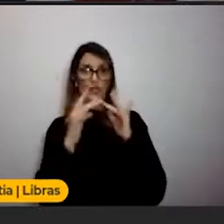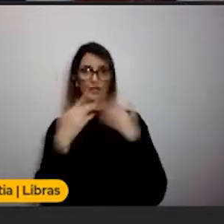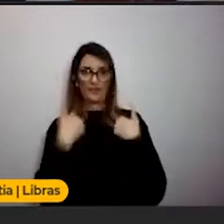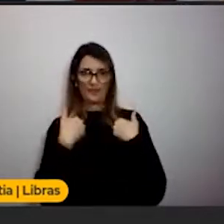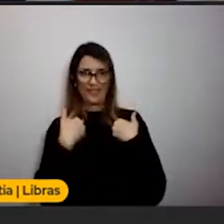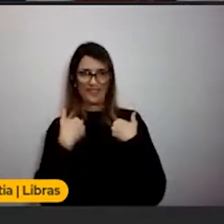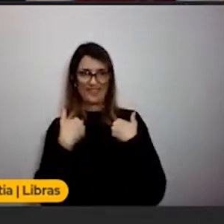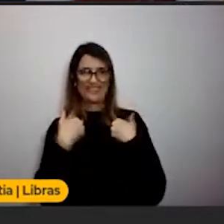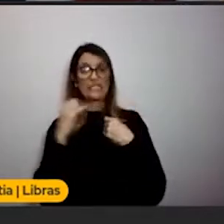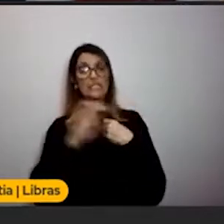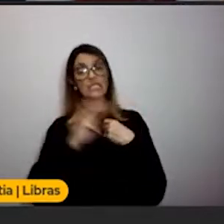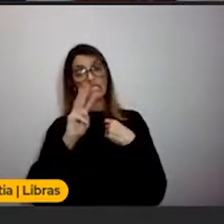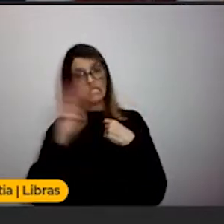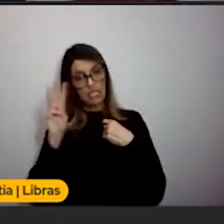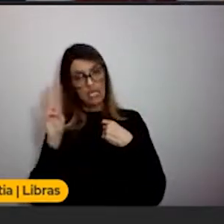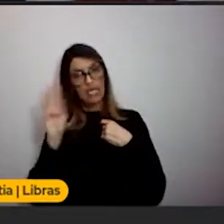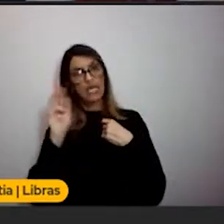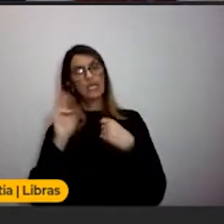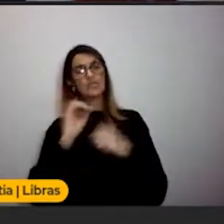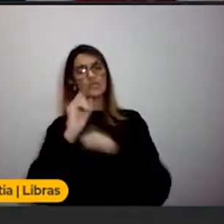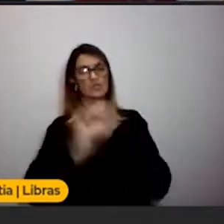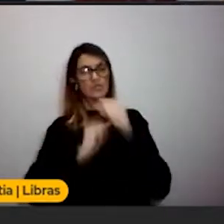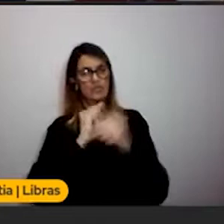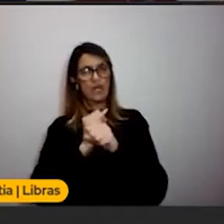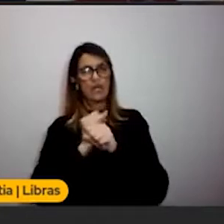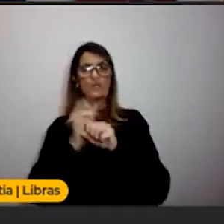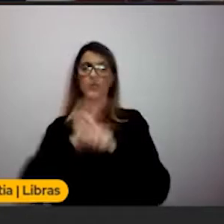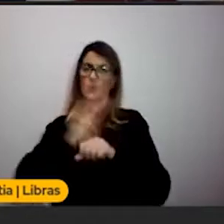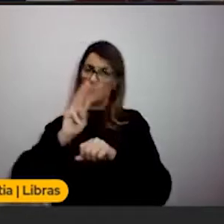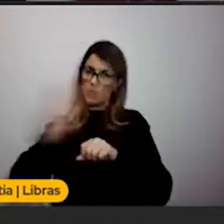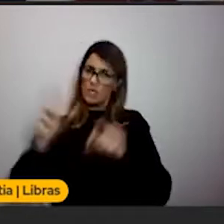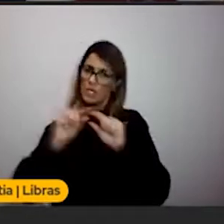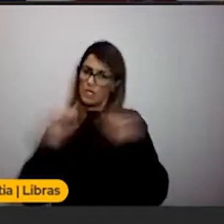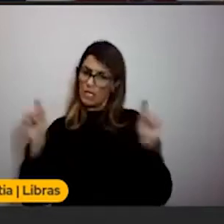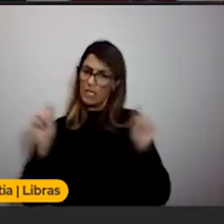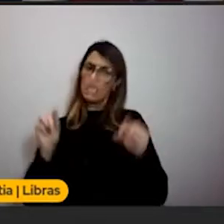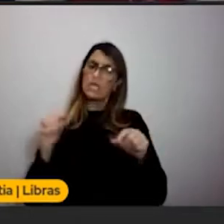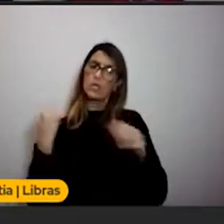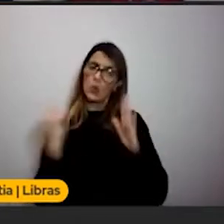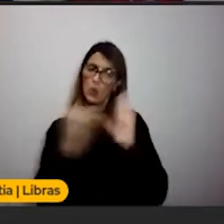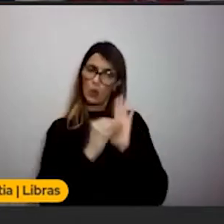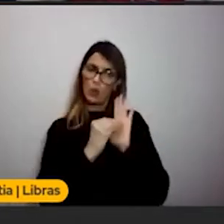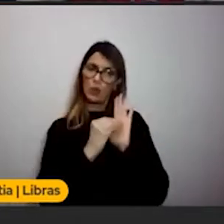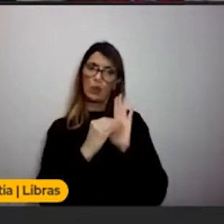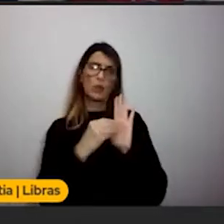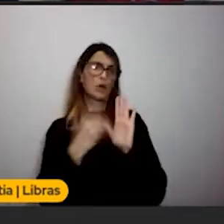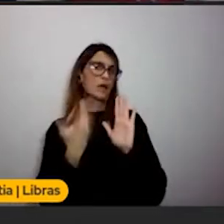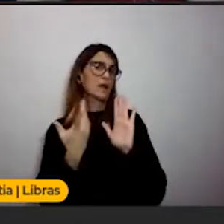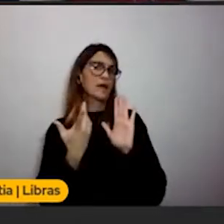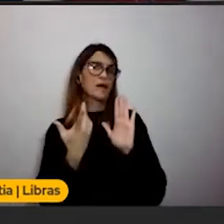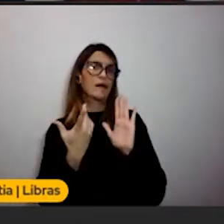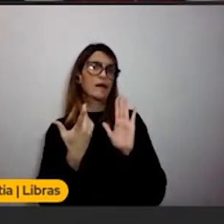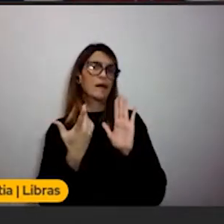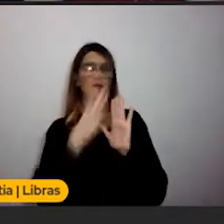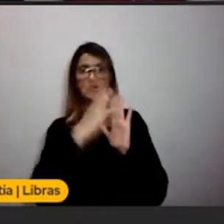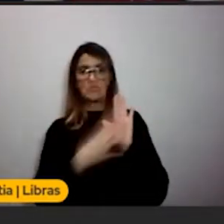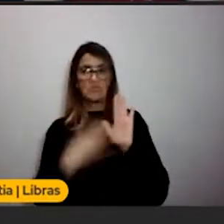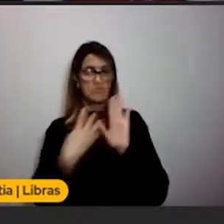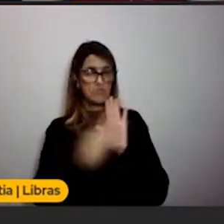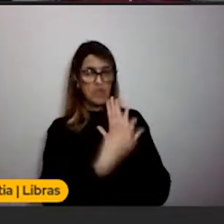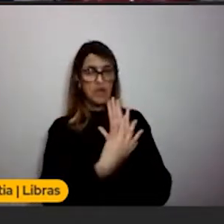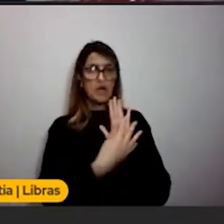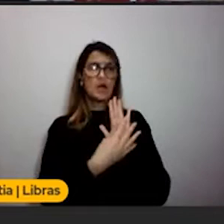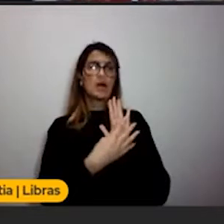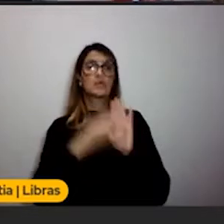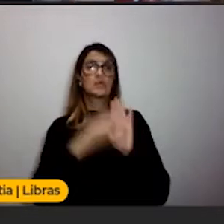online, coloca o link lá. Se você tiver um formulário, formulários são muito legais para o